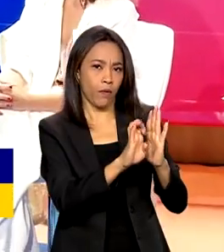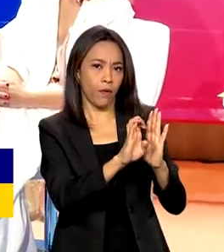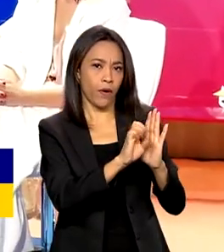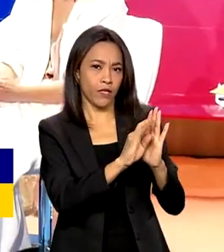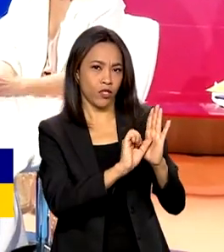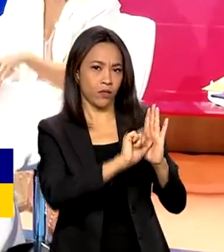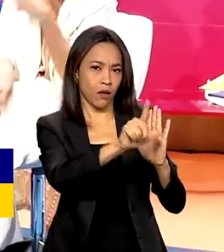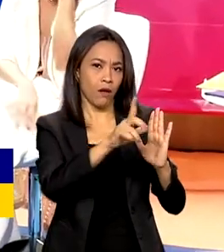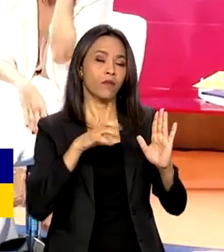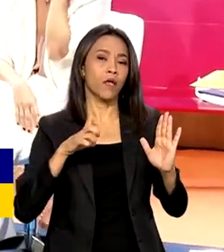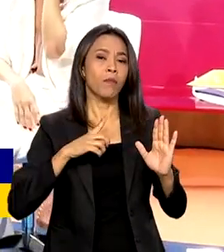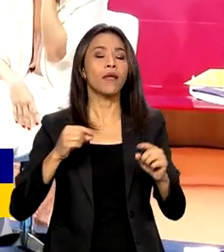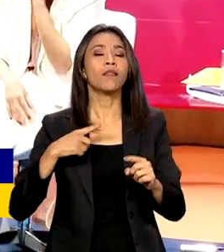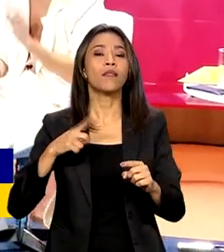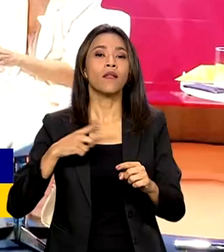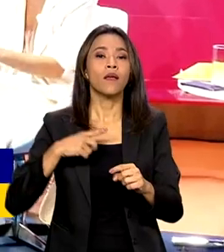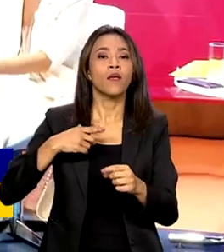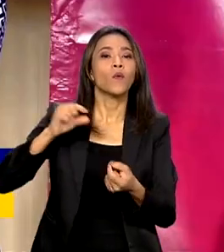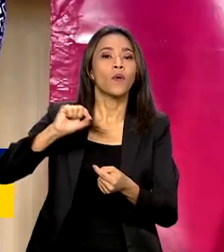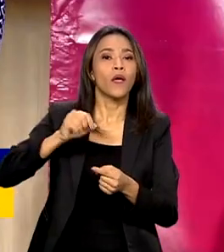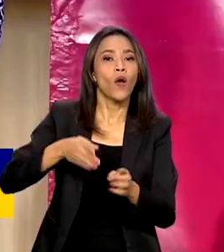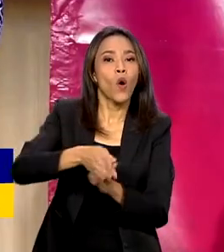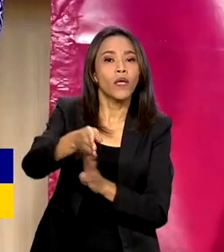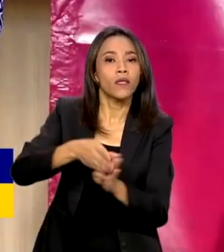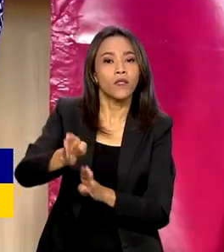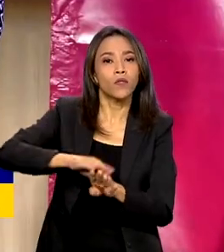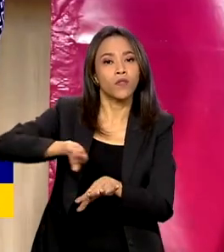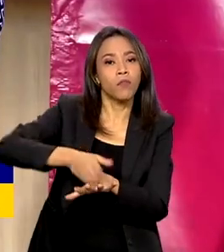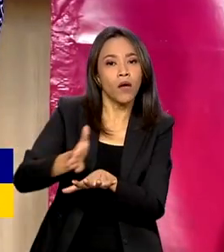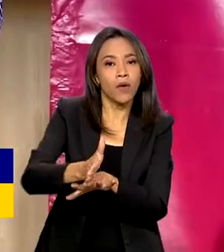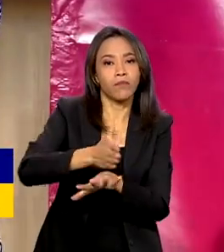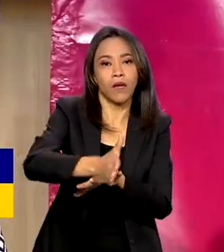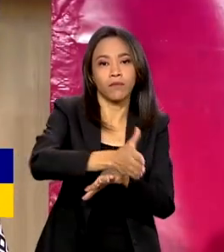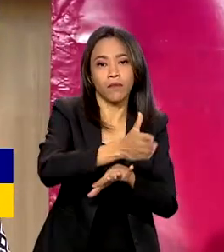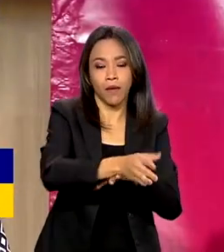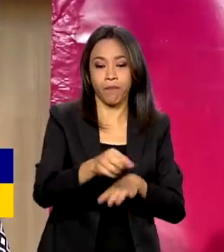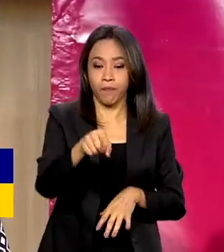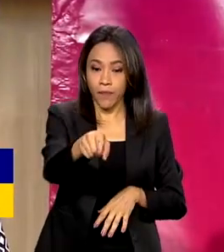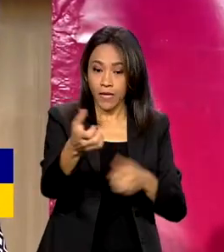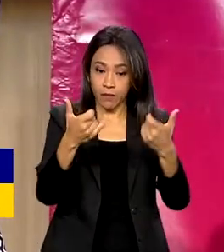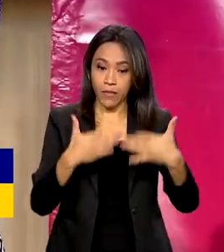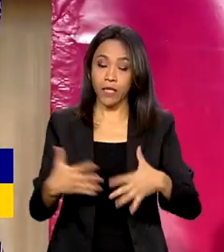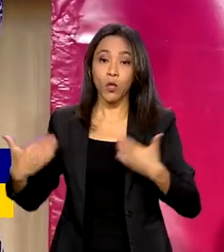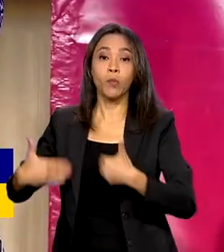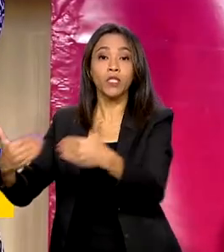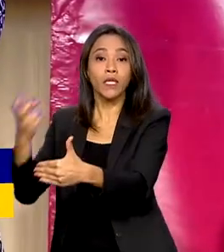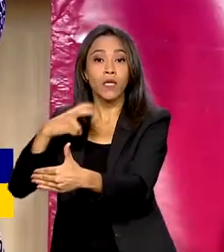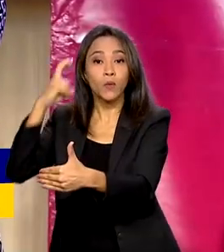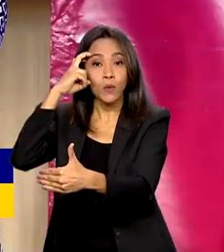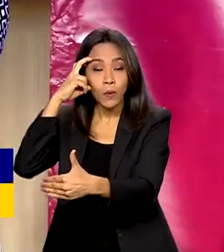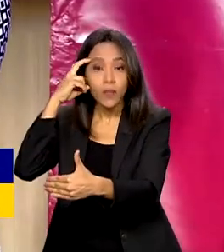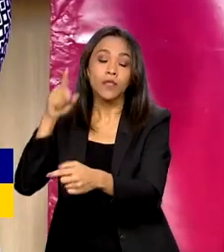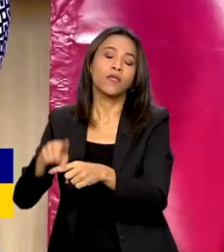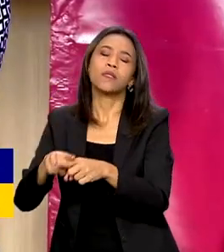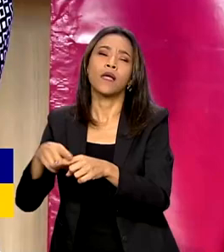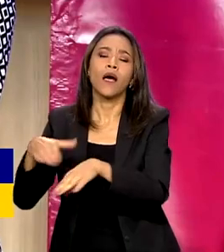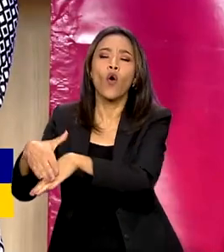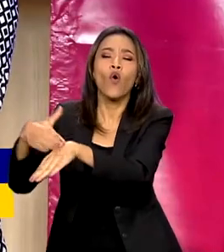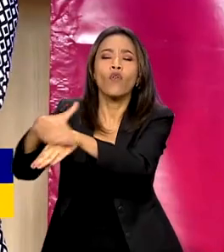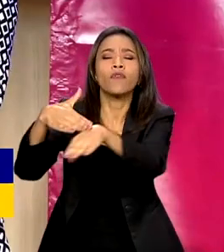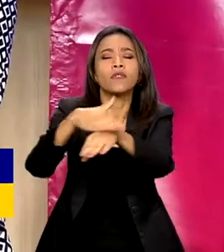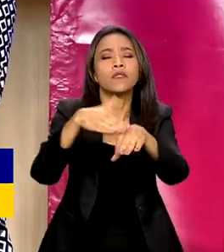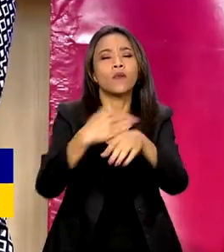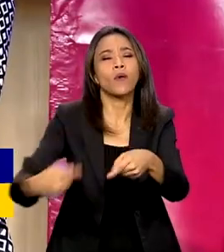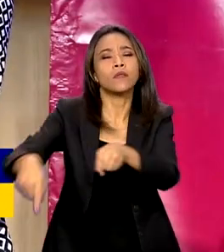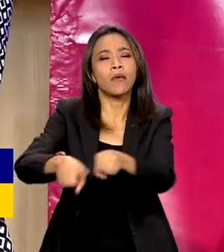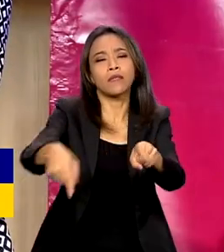orientação para as próximas políticas culturais. O MIC está dialogando com as empresas parceiras da cultura para que entendam o valor